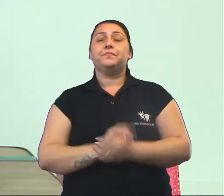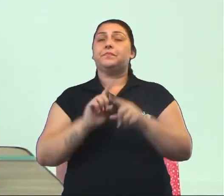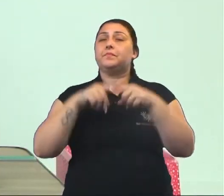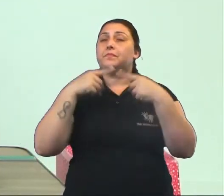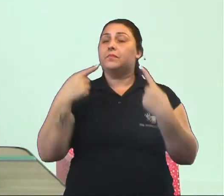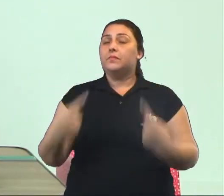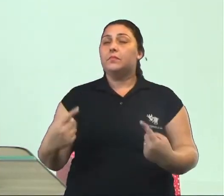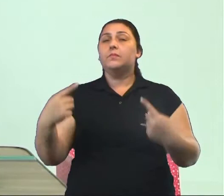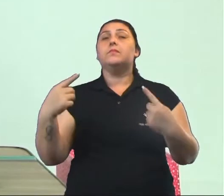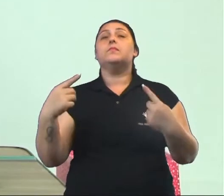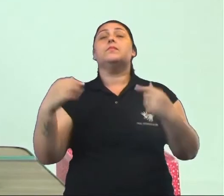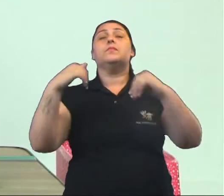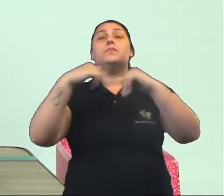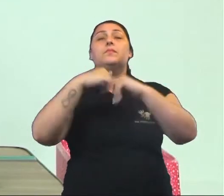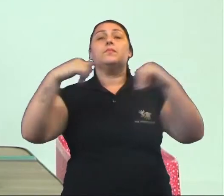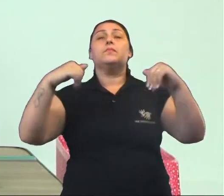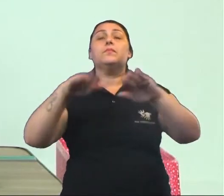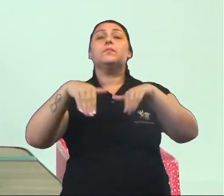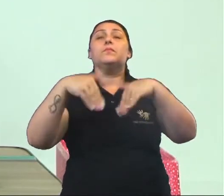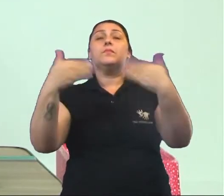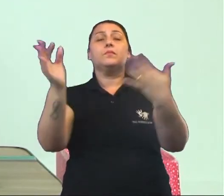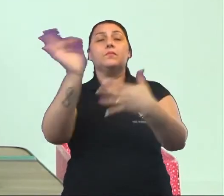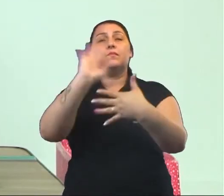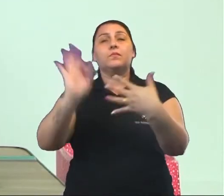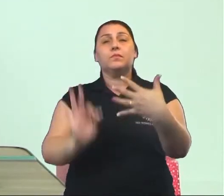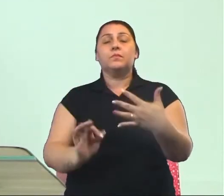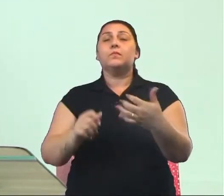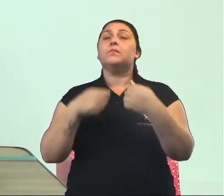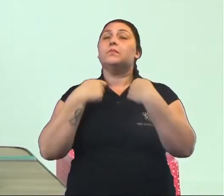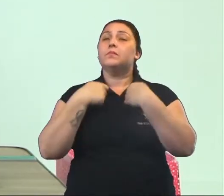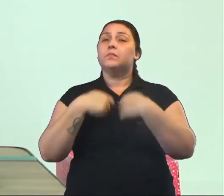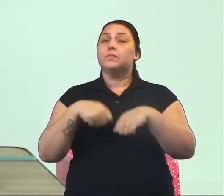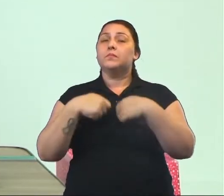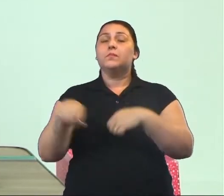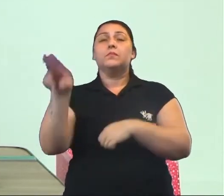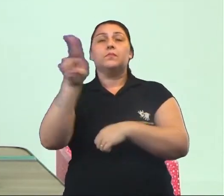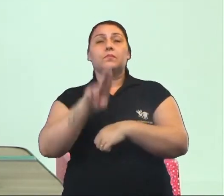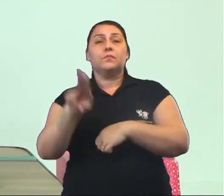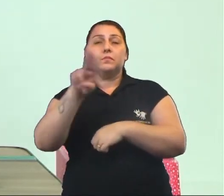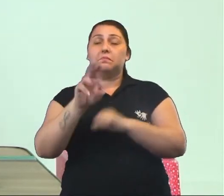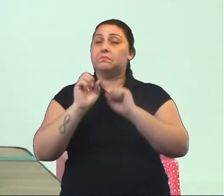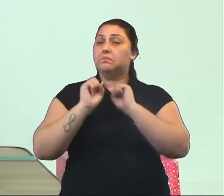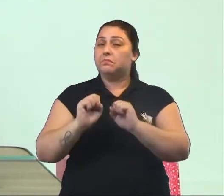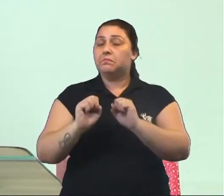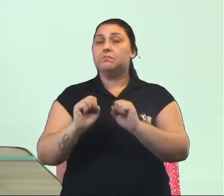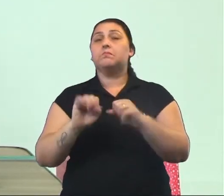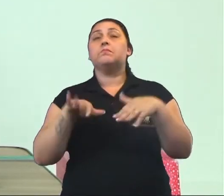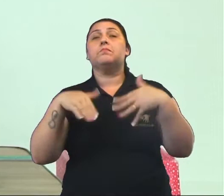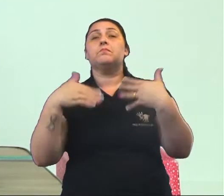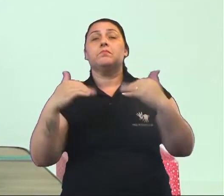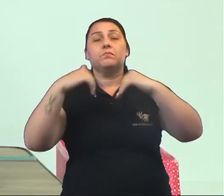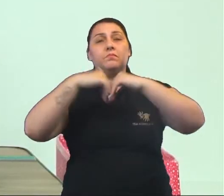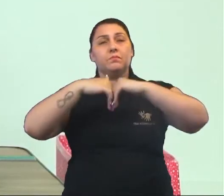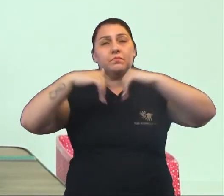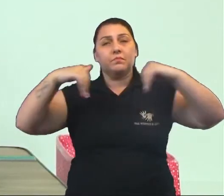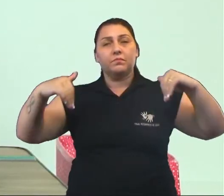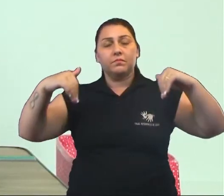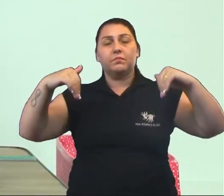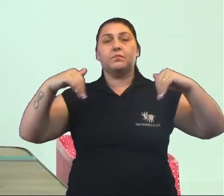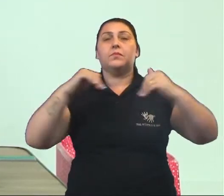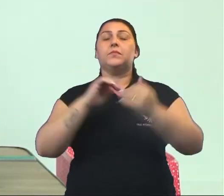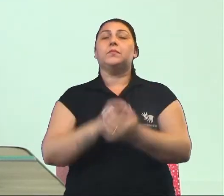Mas para essa divisão, quais os critérios que nós poderíamos usar? De que forma nós poderíamos separar,